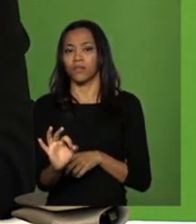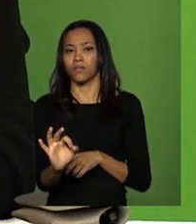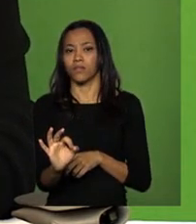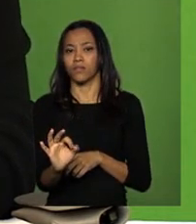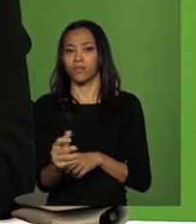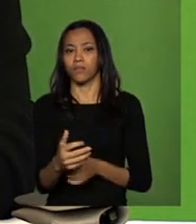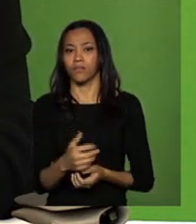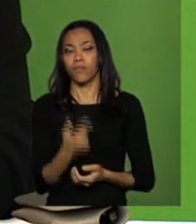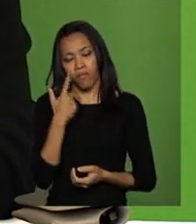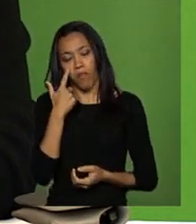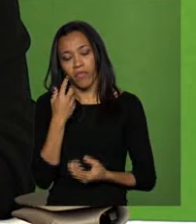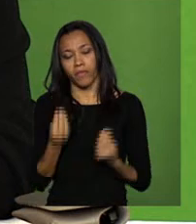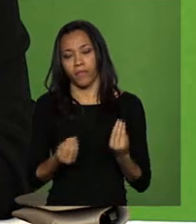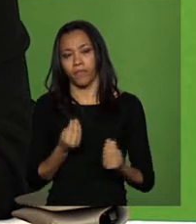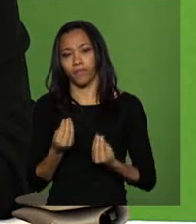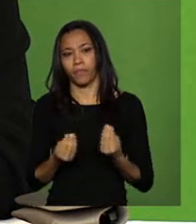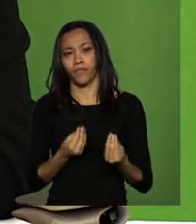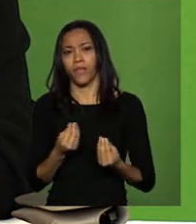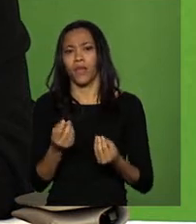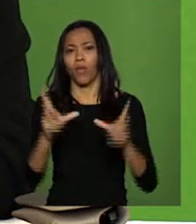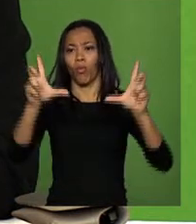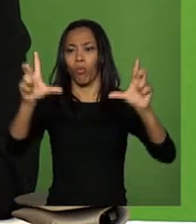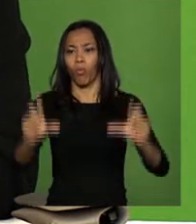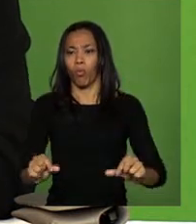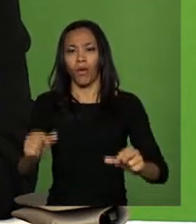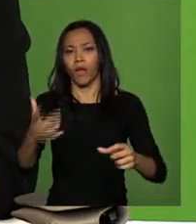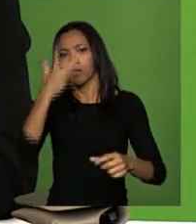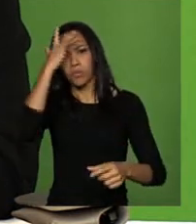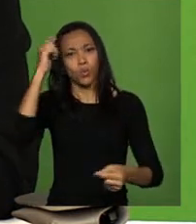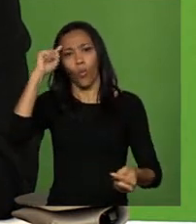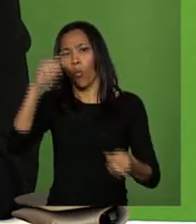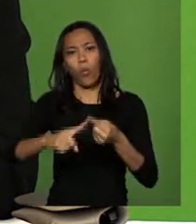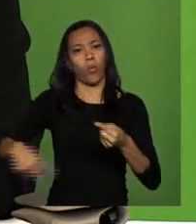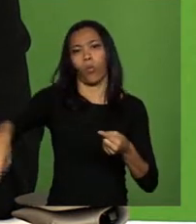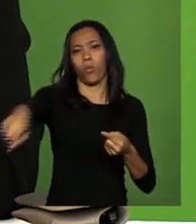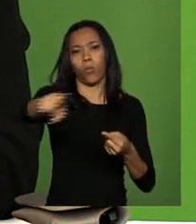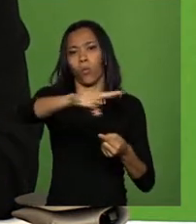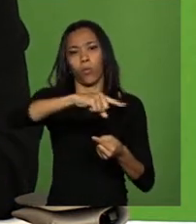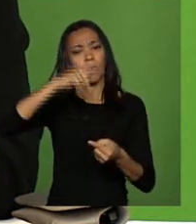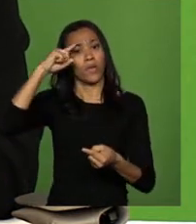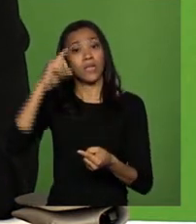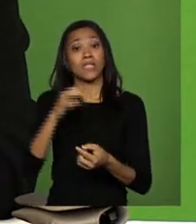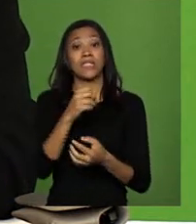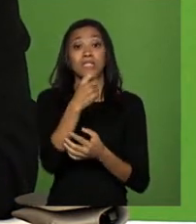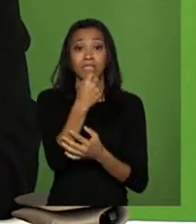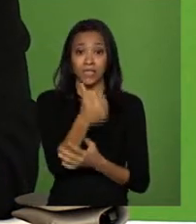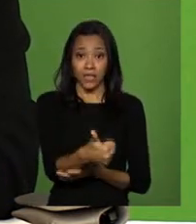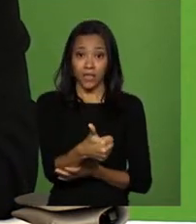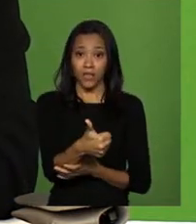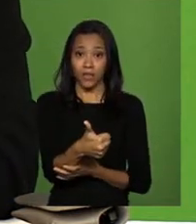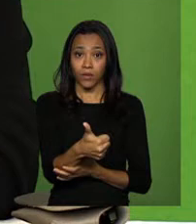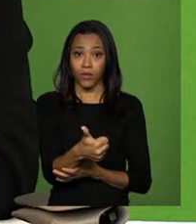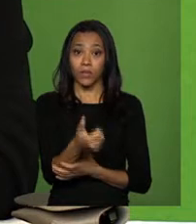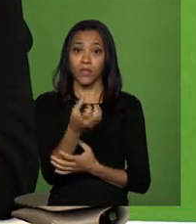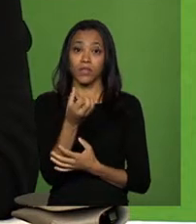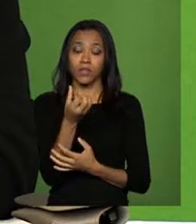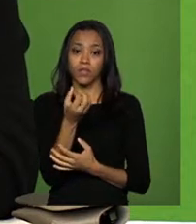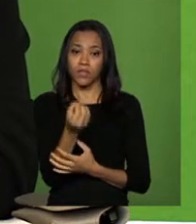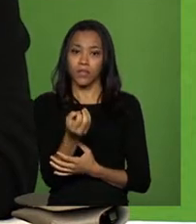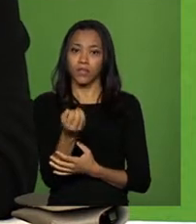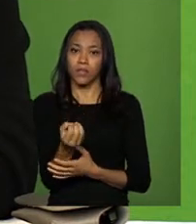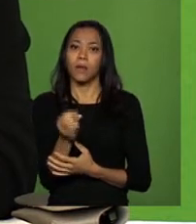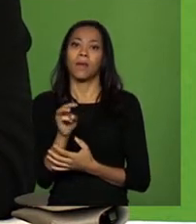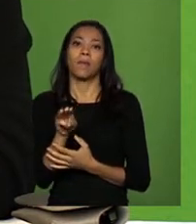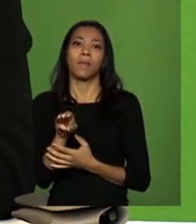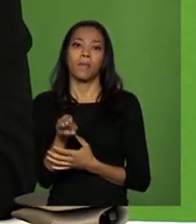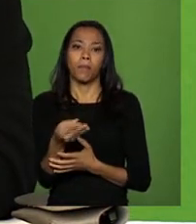Vamos lá. Baixa adesão com 54%, assim, 196 milhões de hectares na base do cadastro